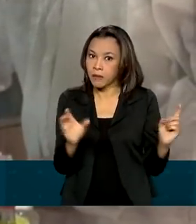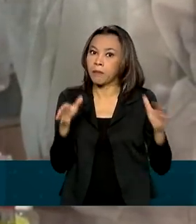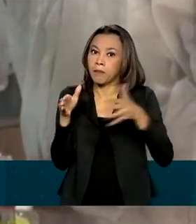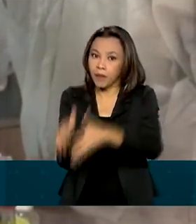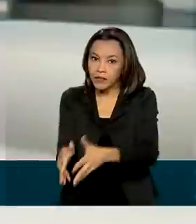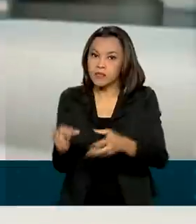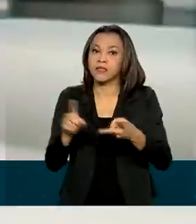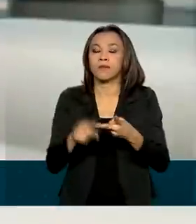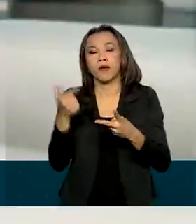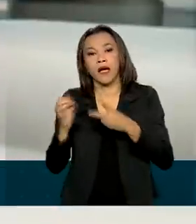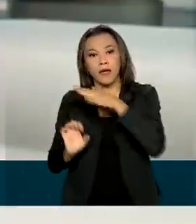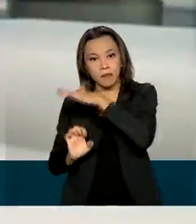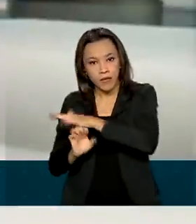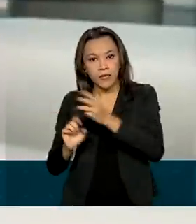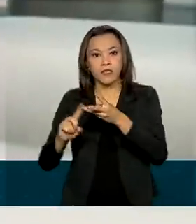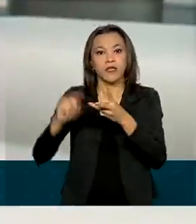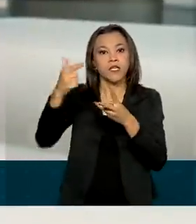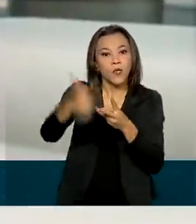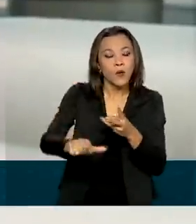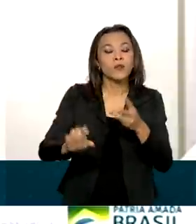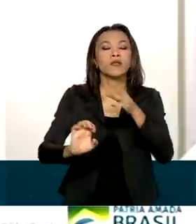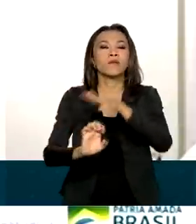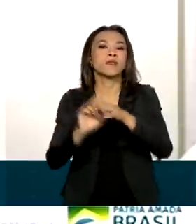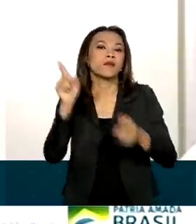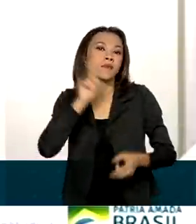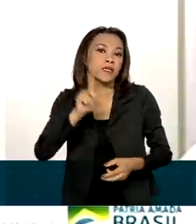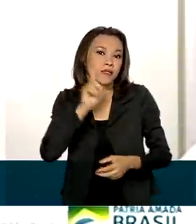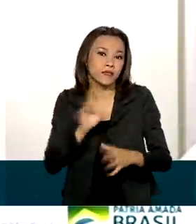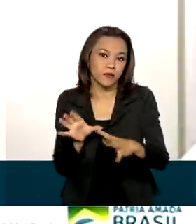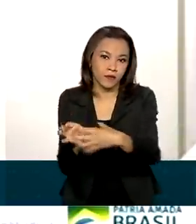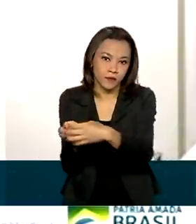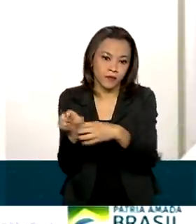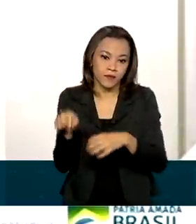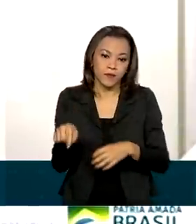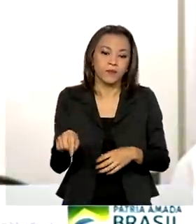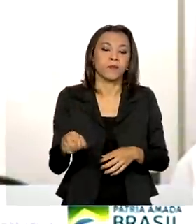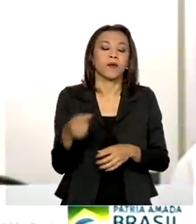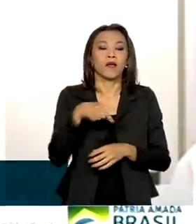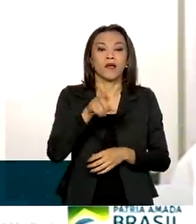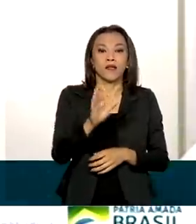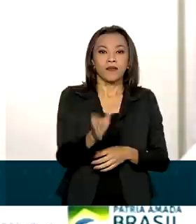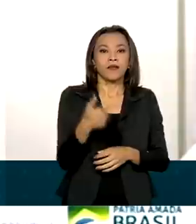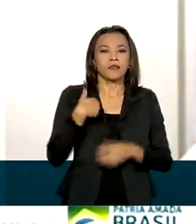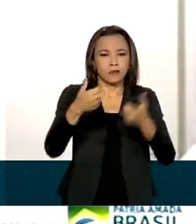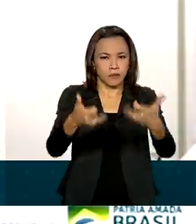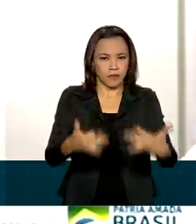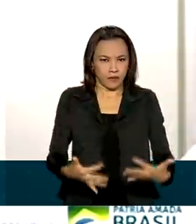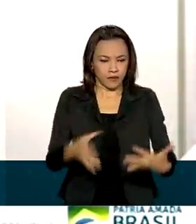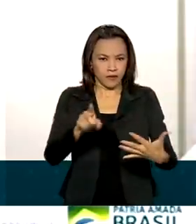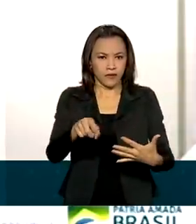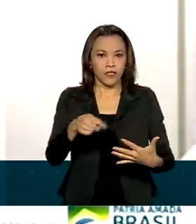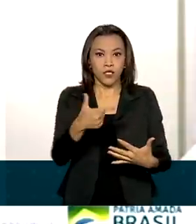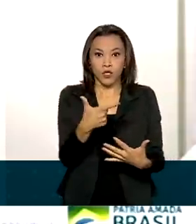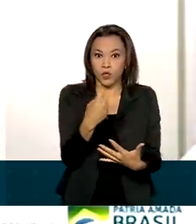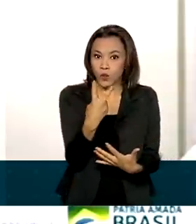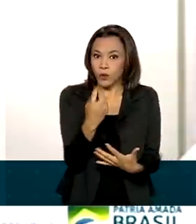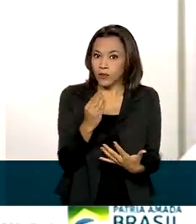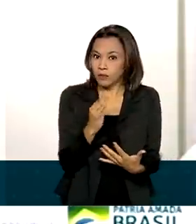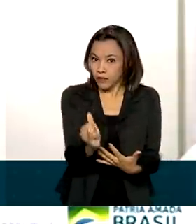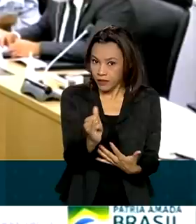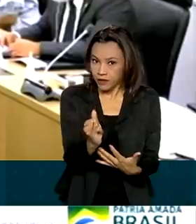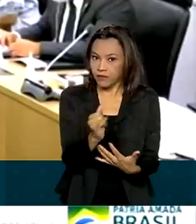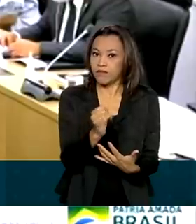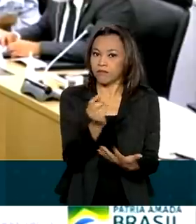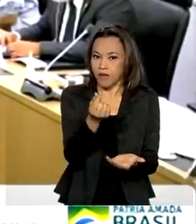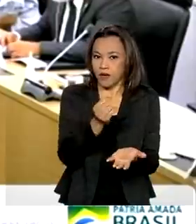própria AstraZeneca e também a americana Pfizer. Destacou as medidas provisórias 1003 e 1004, que destinam pelo menos 2 bilhões de reais para as